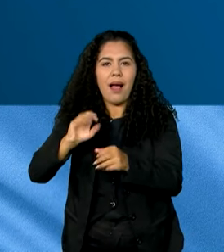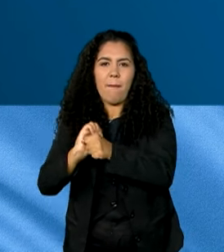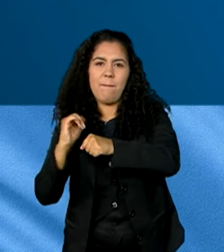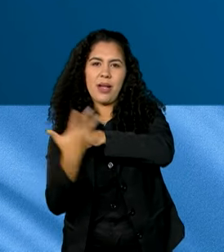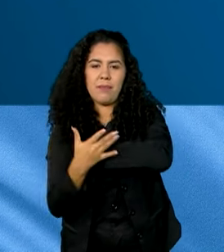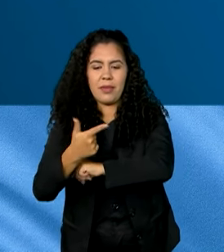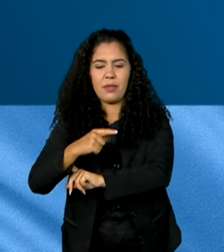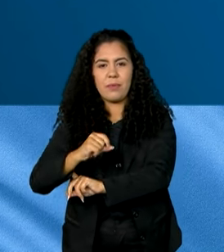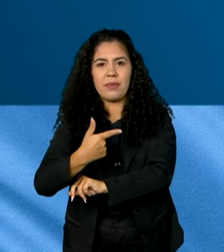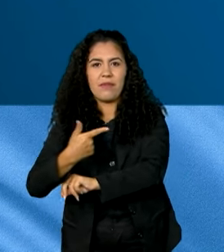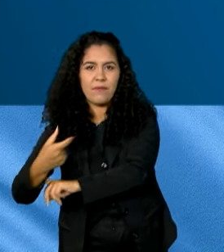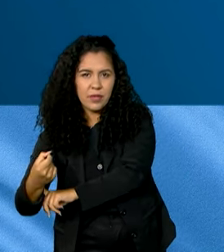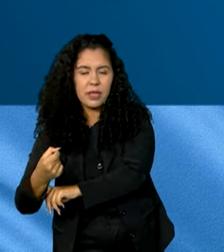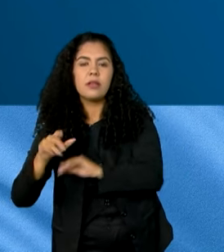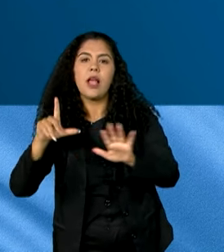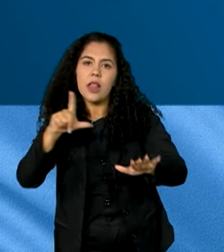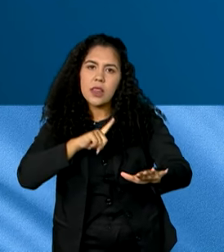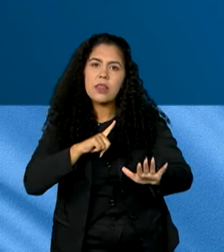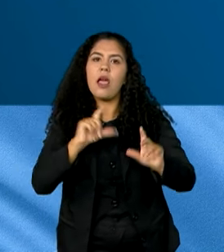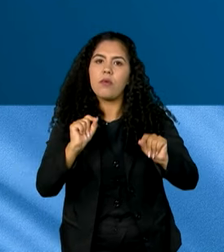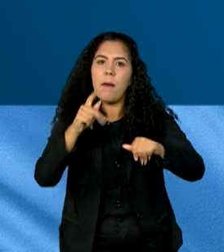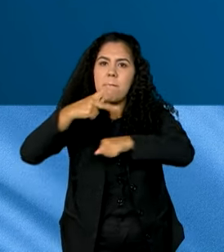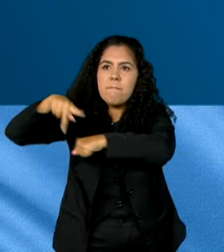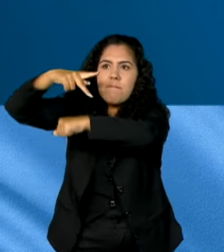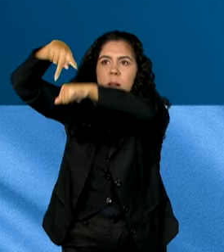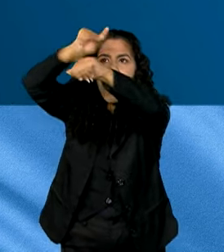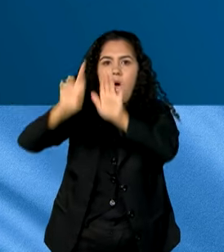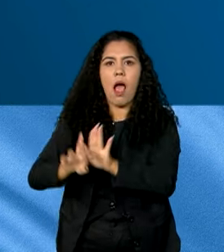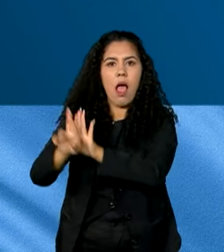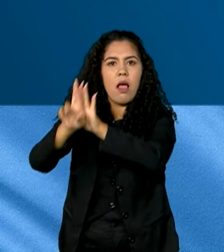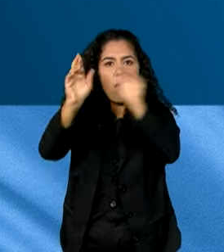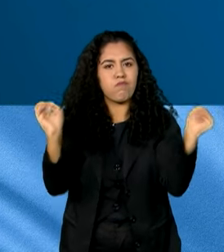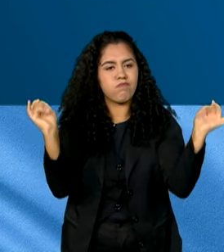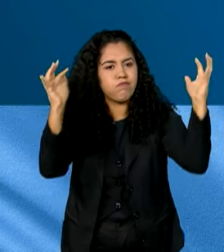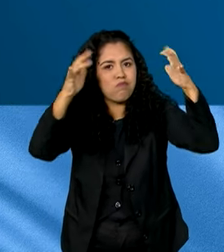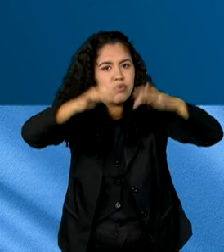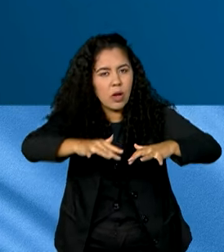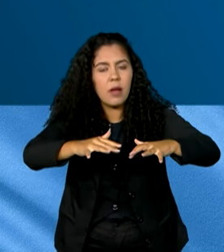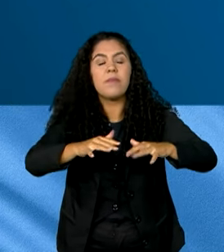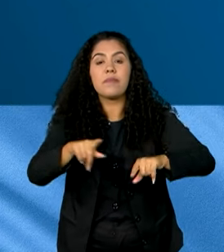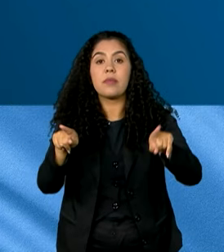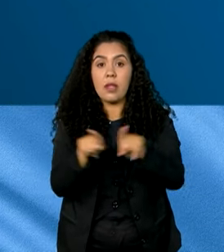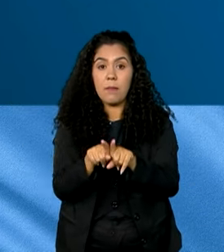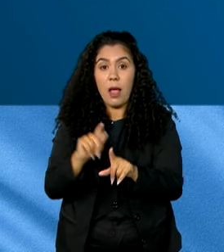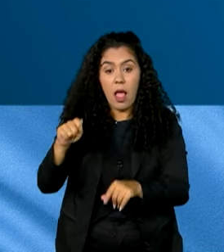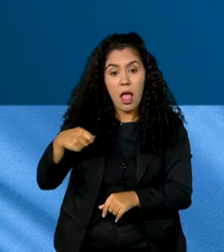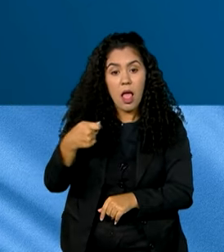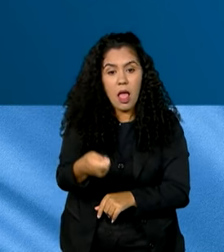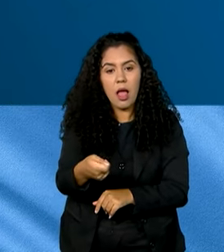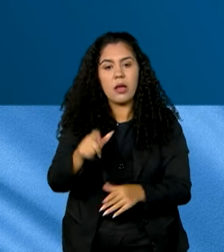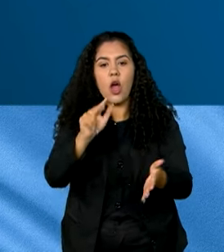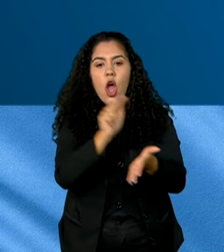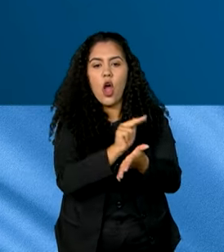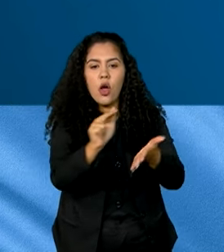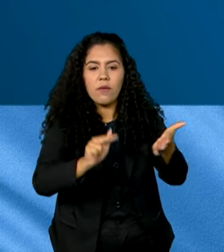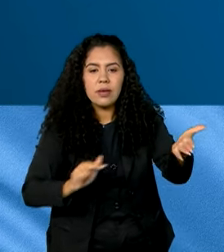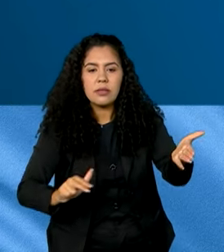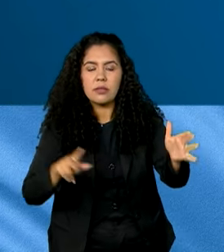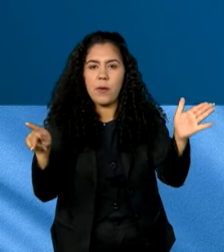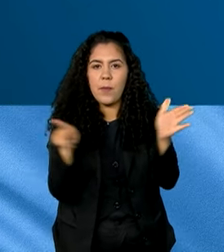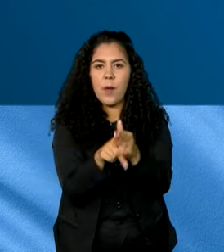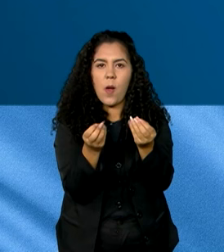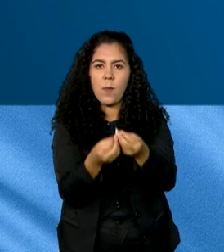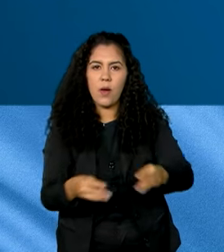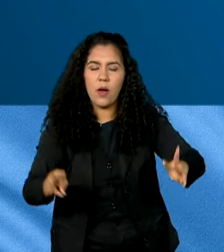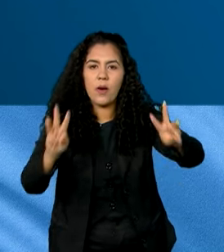reúne todos os países membros da ONU, além de cinco territórios. Também conhecida como Convenção Quadro das Nações